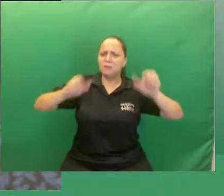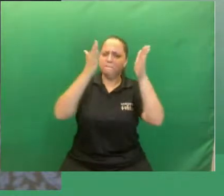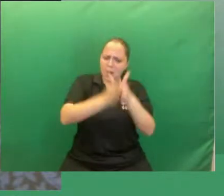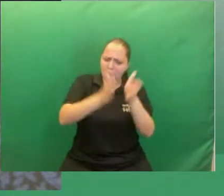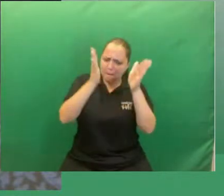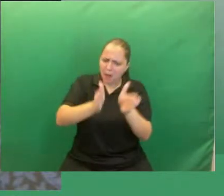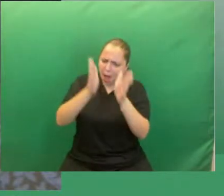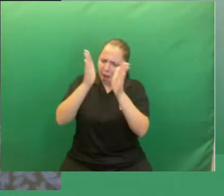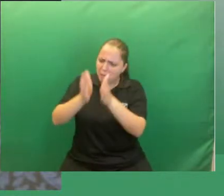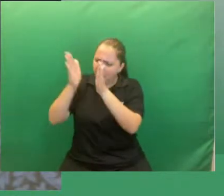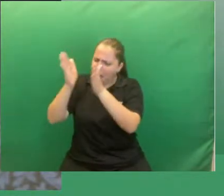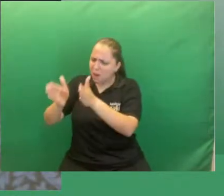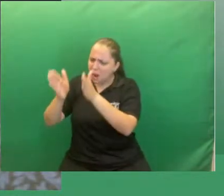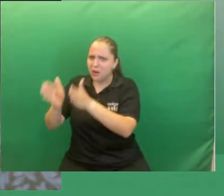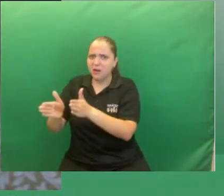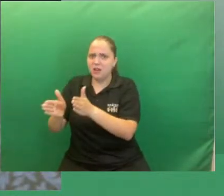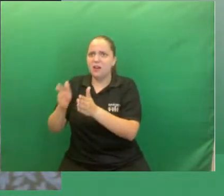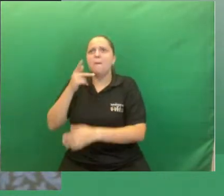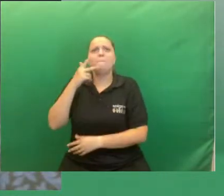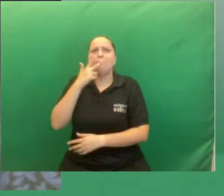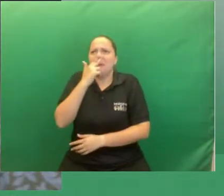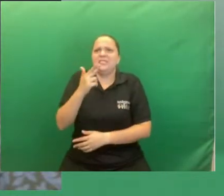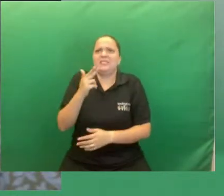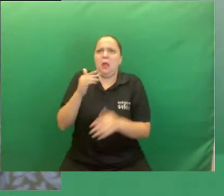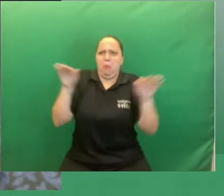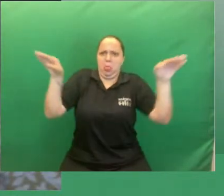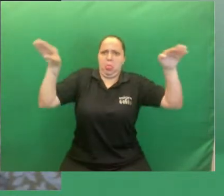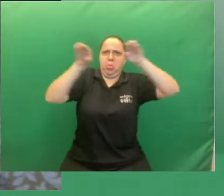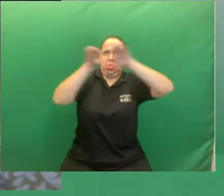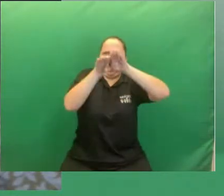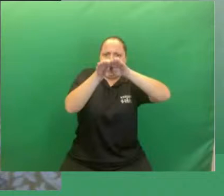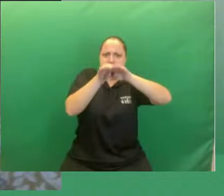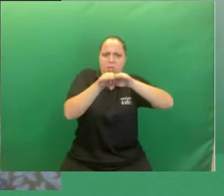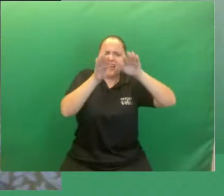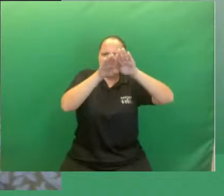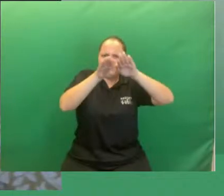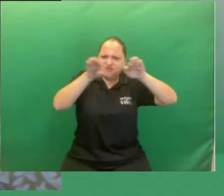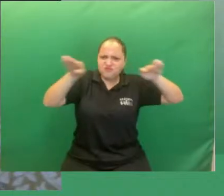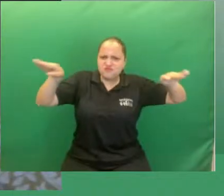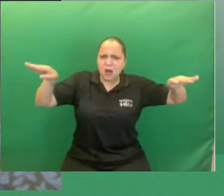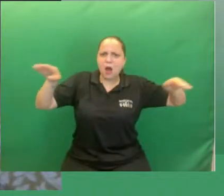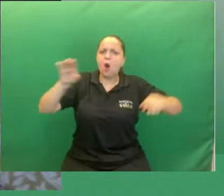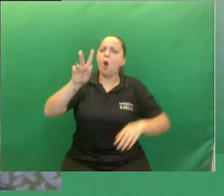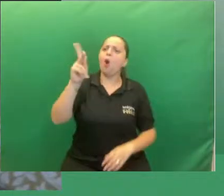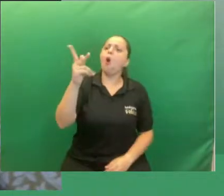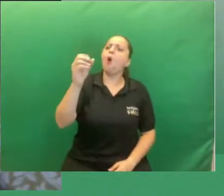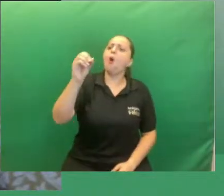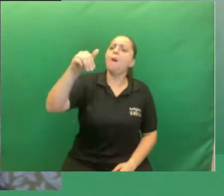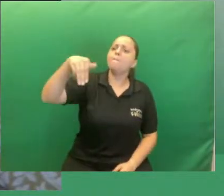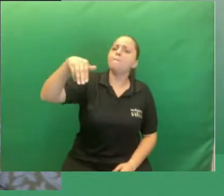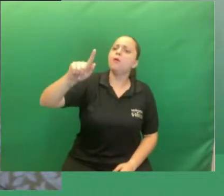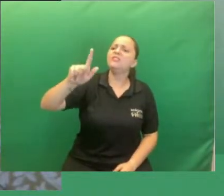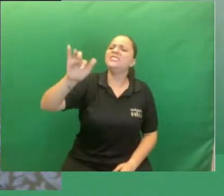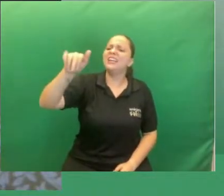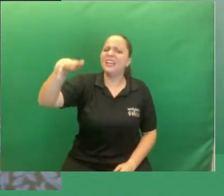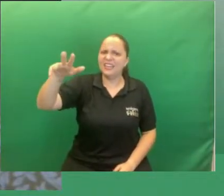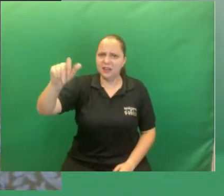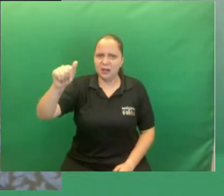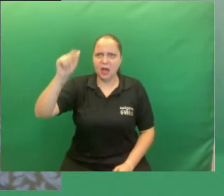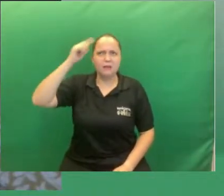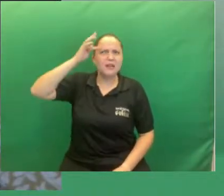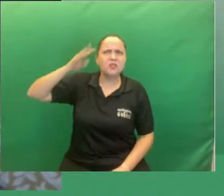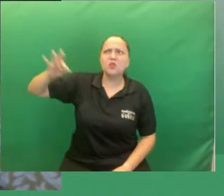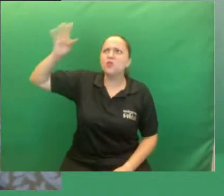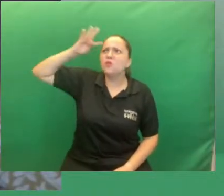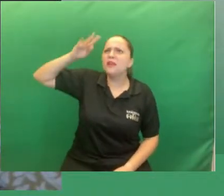como homogênea. Então, trata-se de uma perspectiva teórica que considera a língua